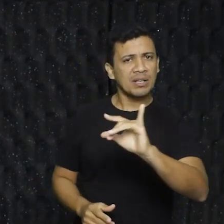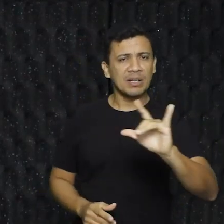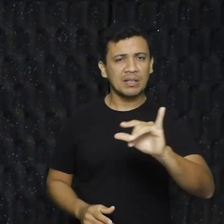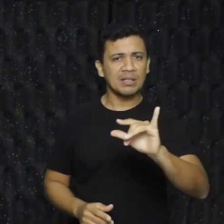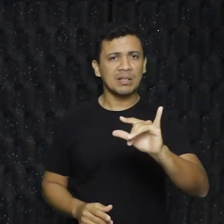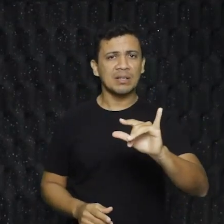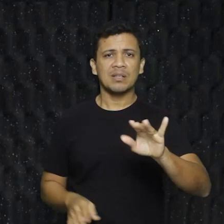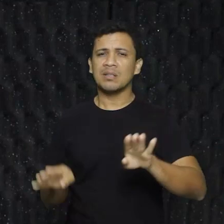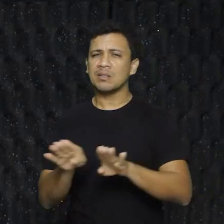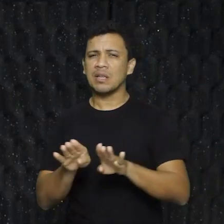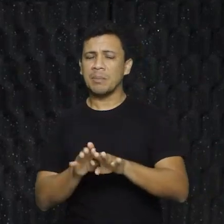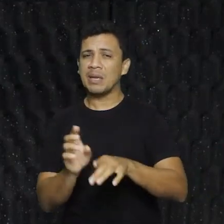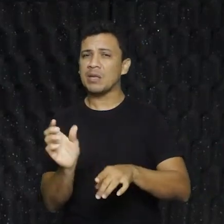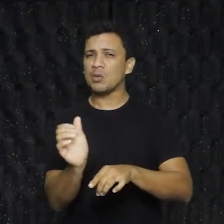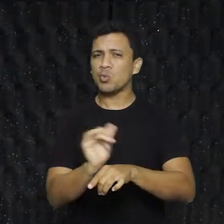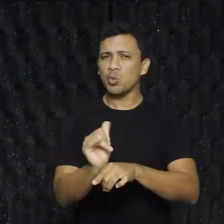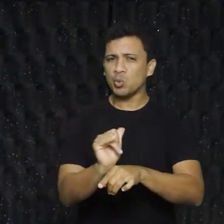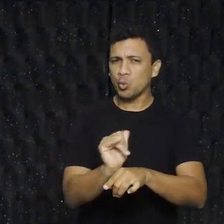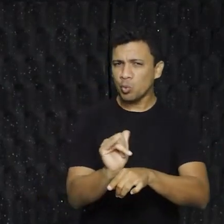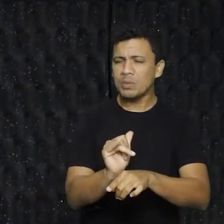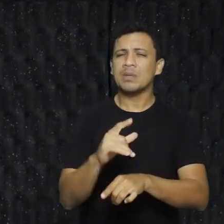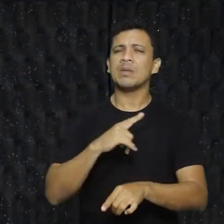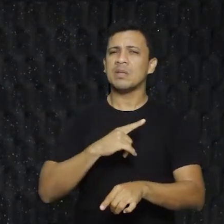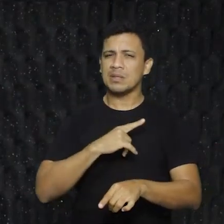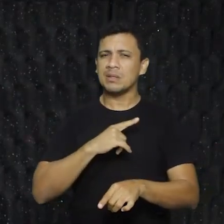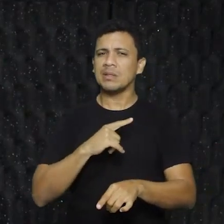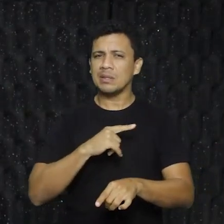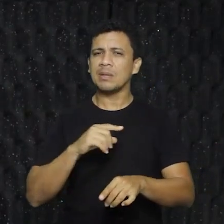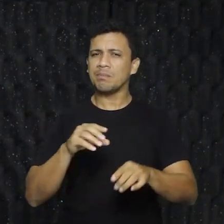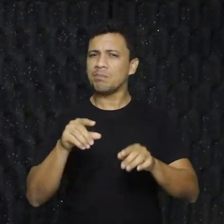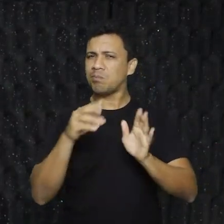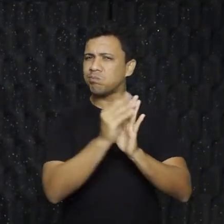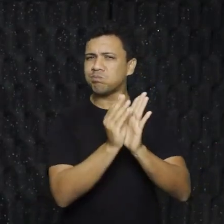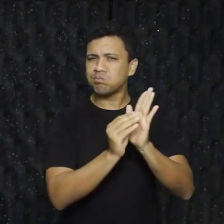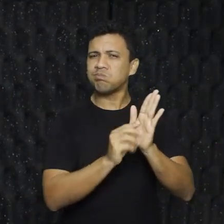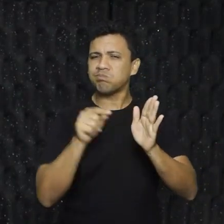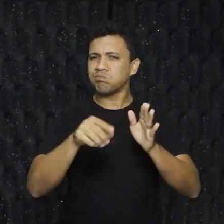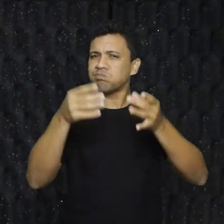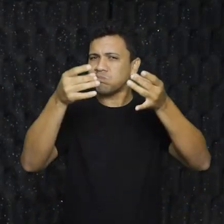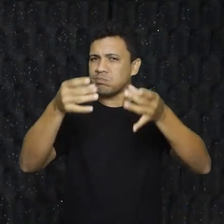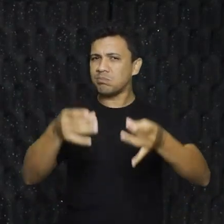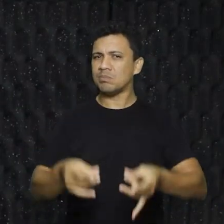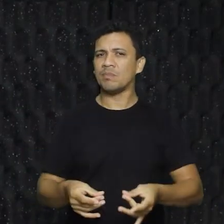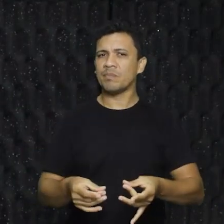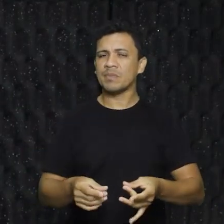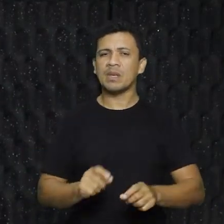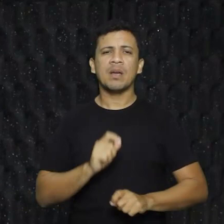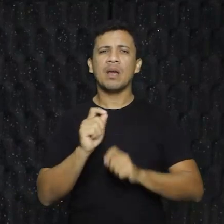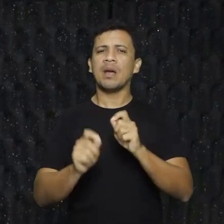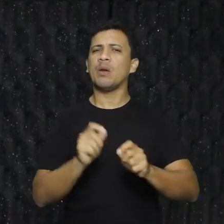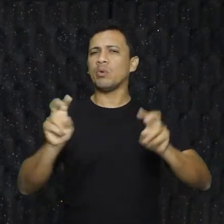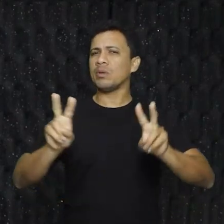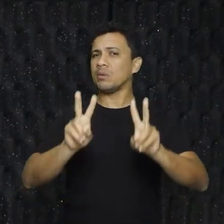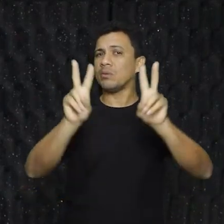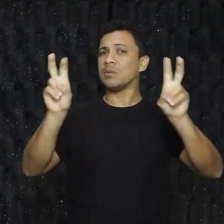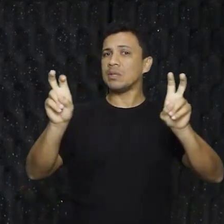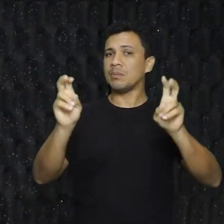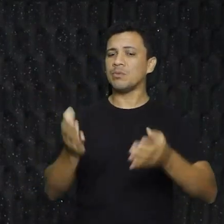no YouTube e tem mais assunto, bem mais detalhado. Professor, do que a gente está falando? A gente está falando sobre